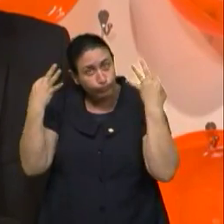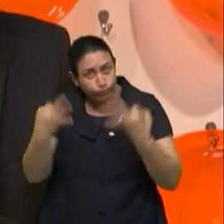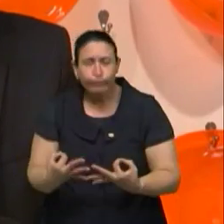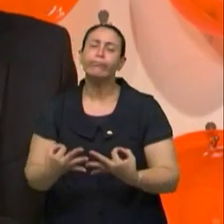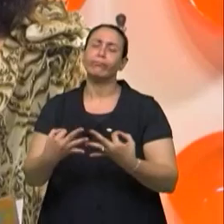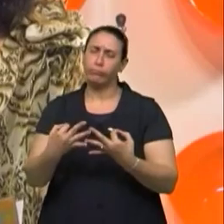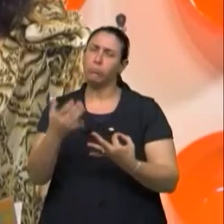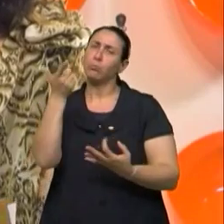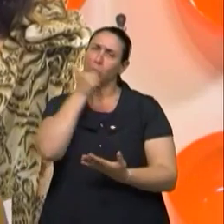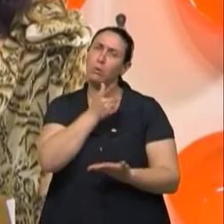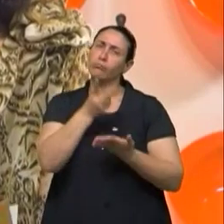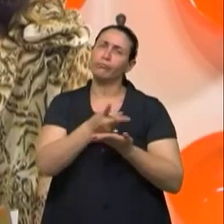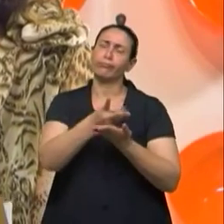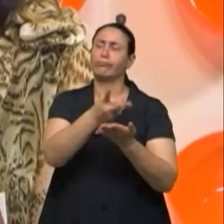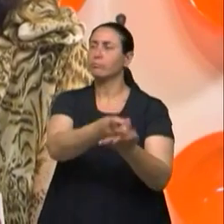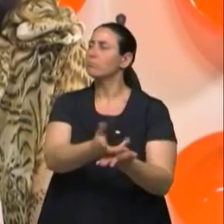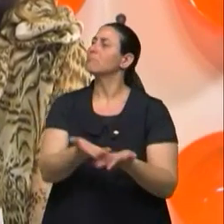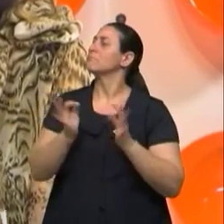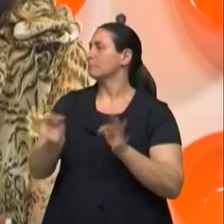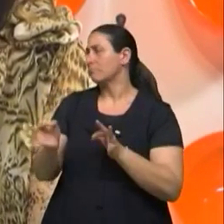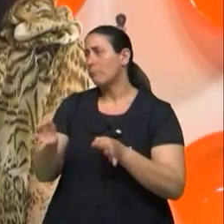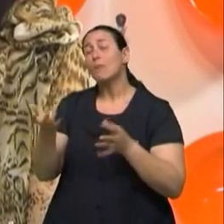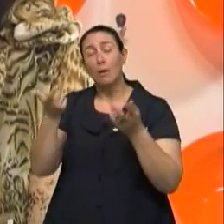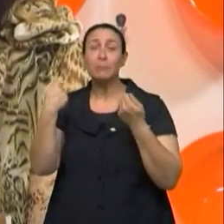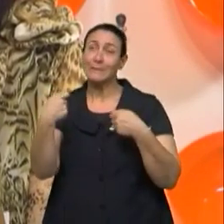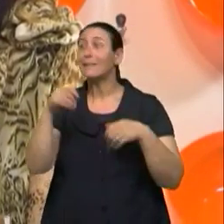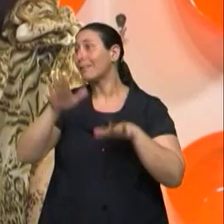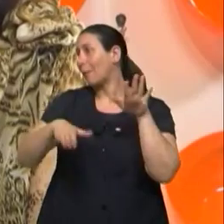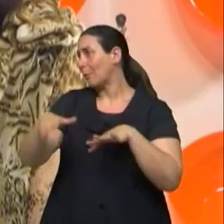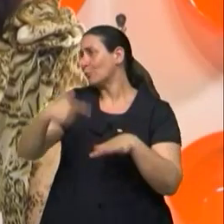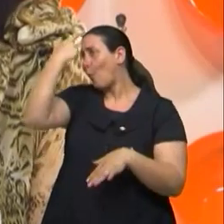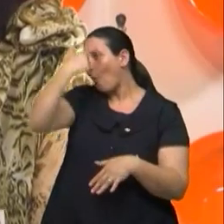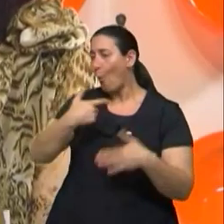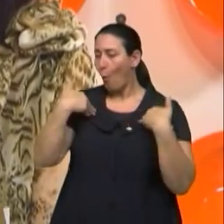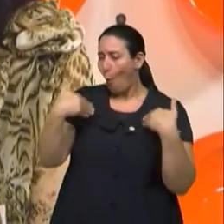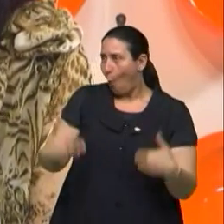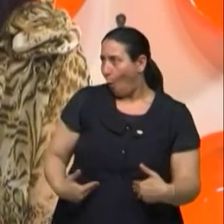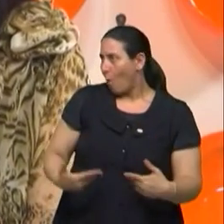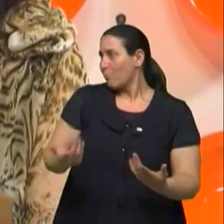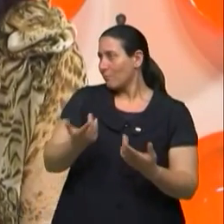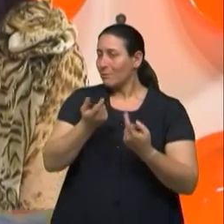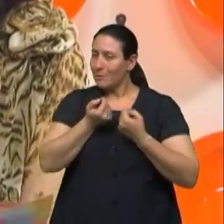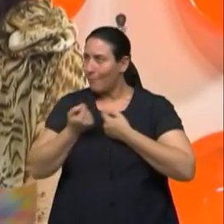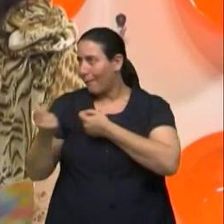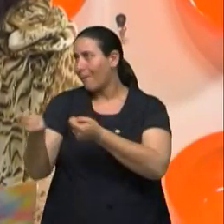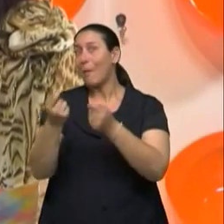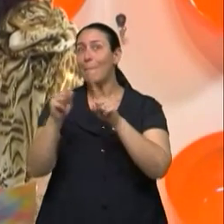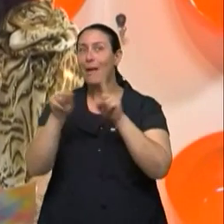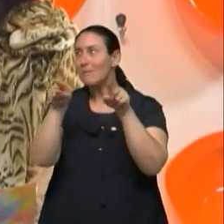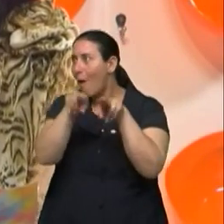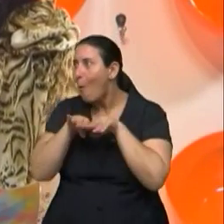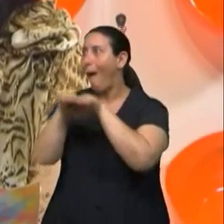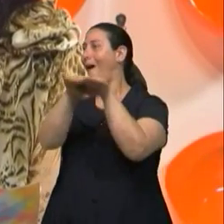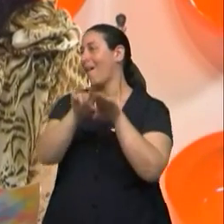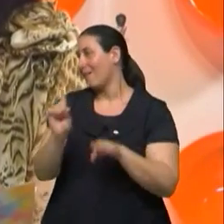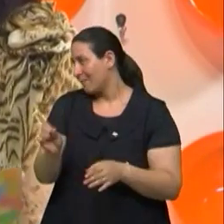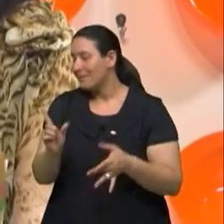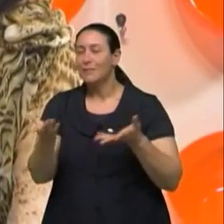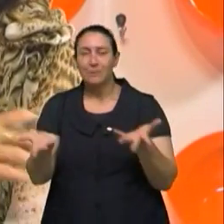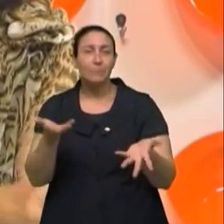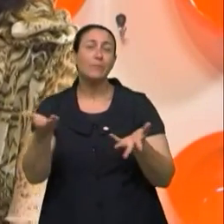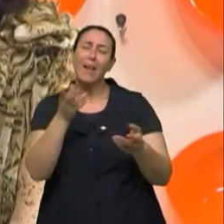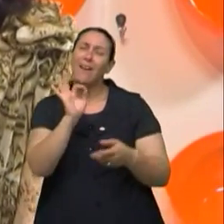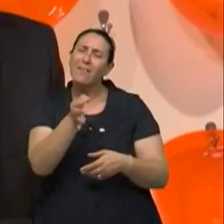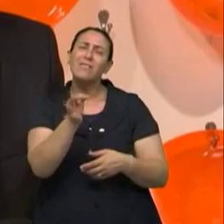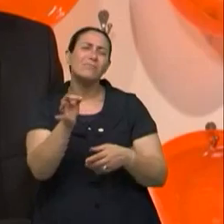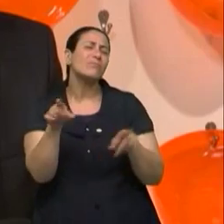regular. Claro que também sabemos que depende de organismo para organismo, né, doutor? Exatamente. nós só somos semelhantes, nós não somos iguais. Na verdade, é multifatorial,